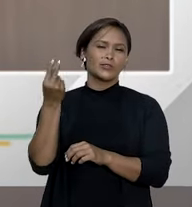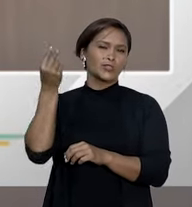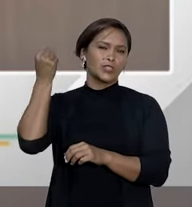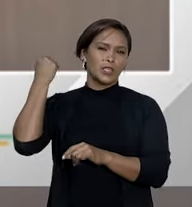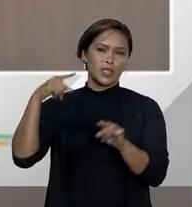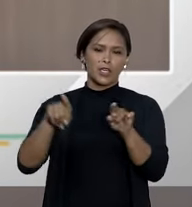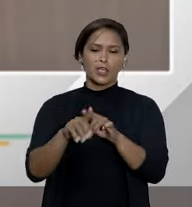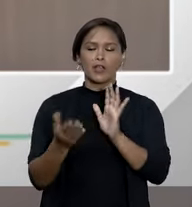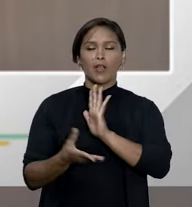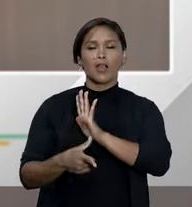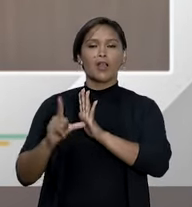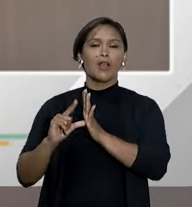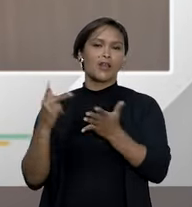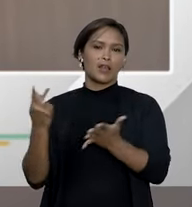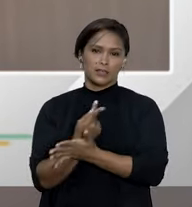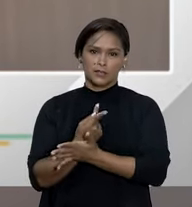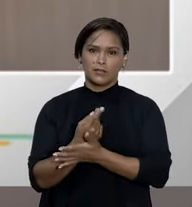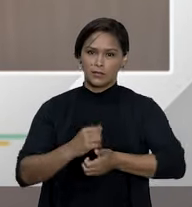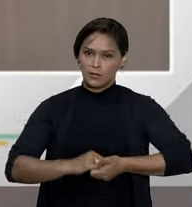antes desse período.